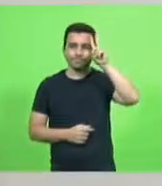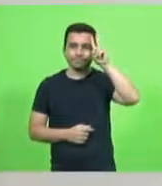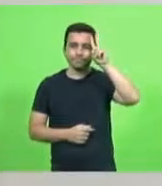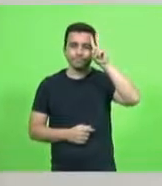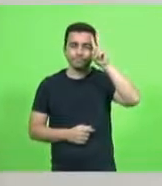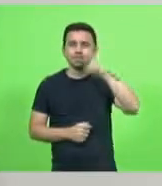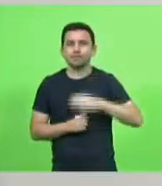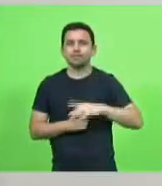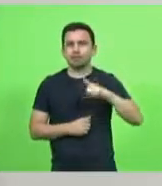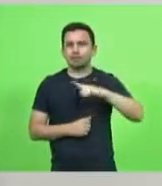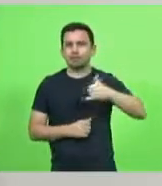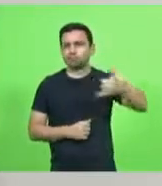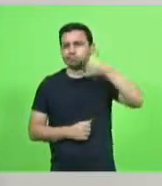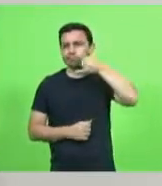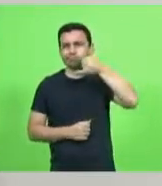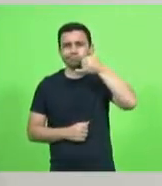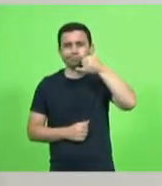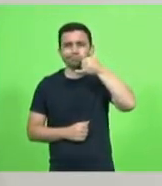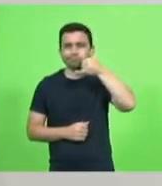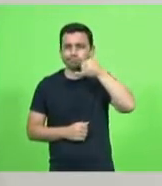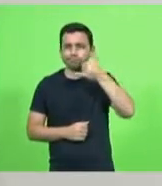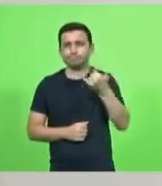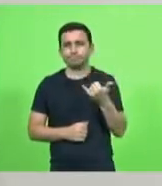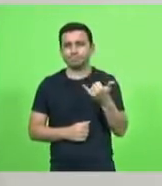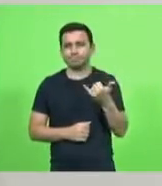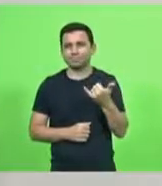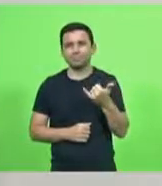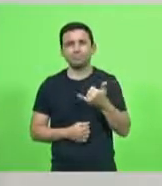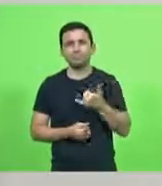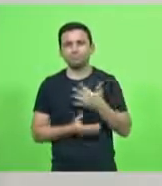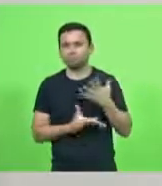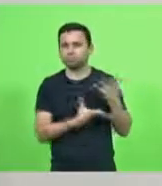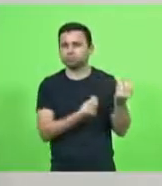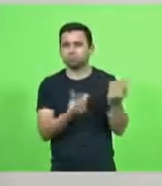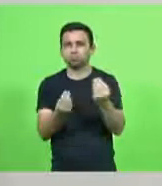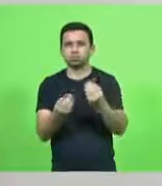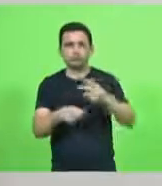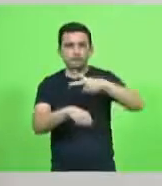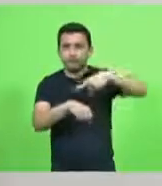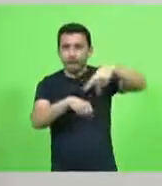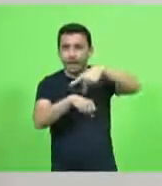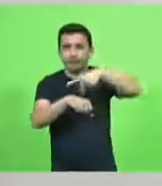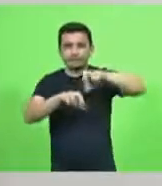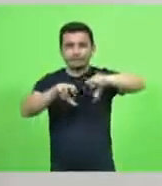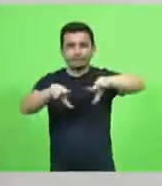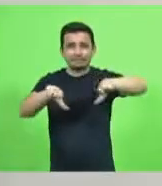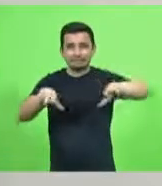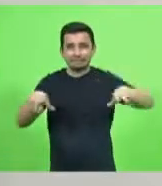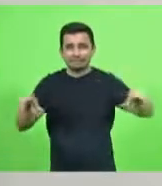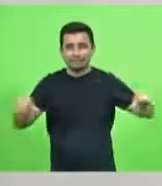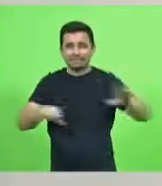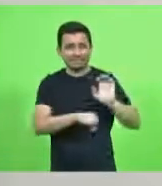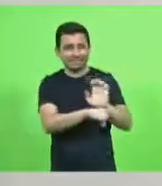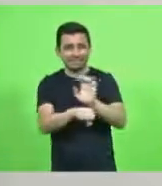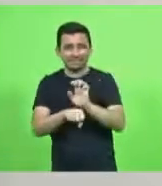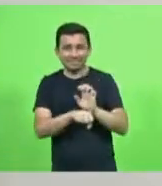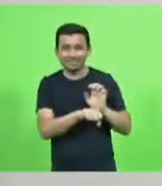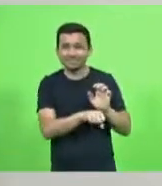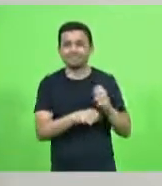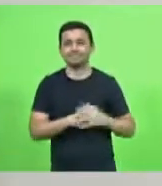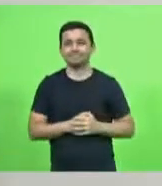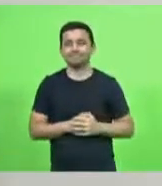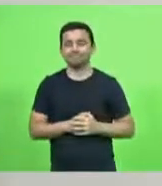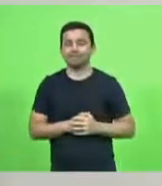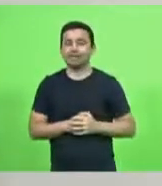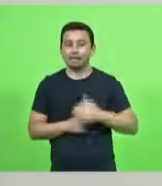recebemos ligações e manifestações de vários países de todos os estados mamãe era